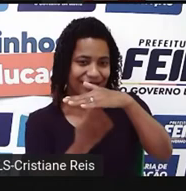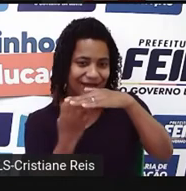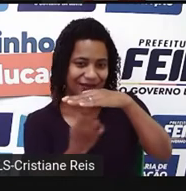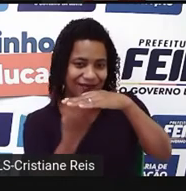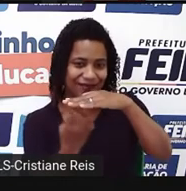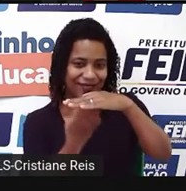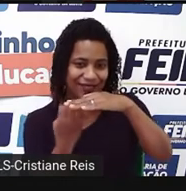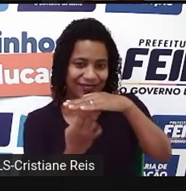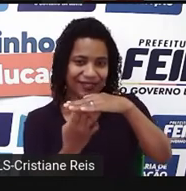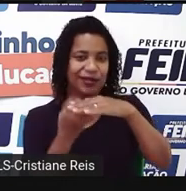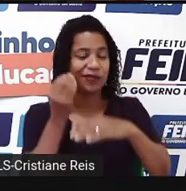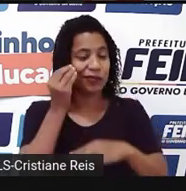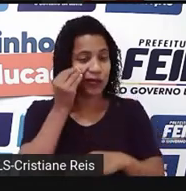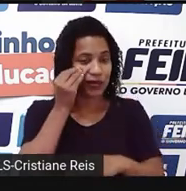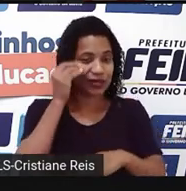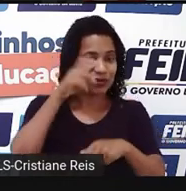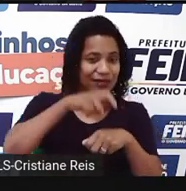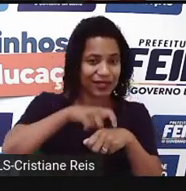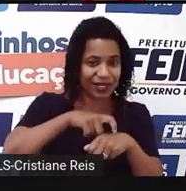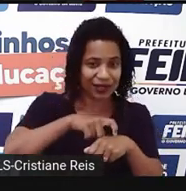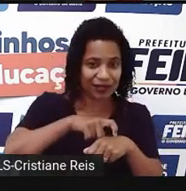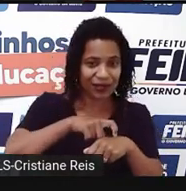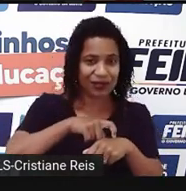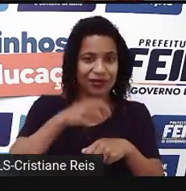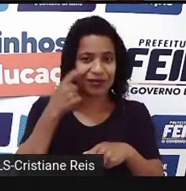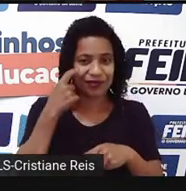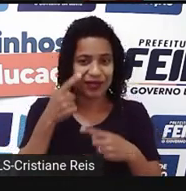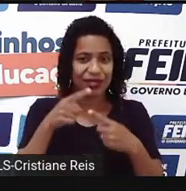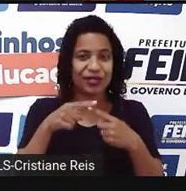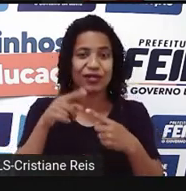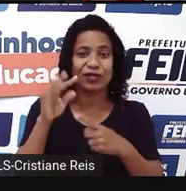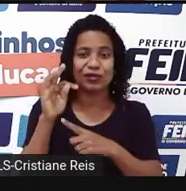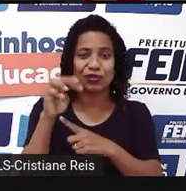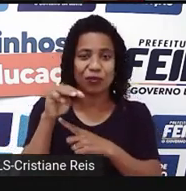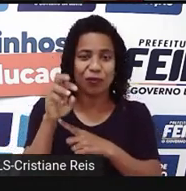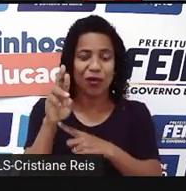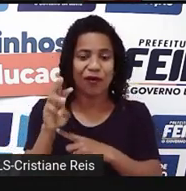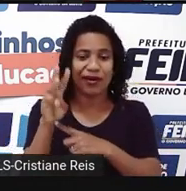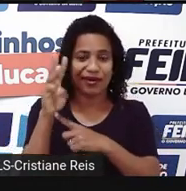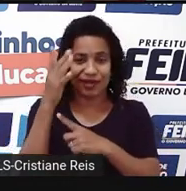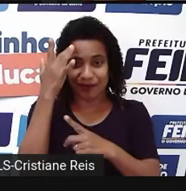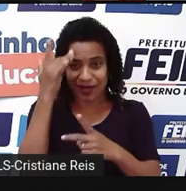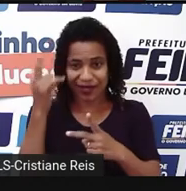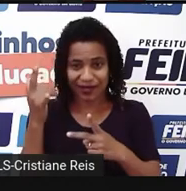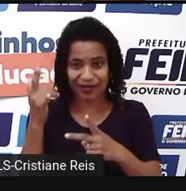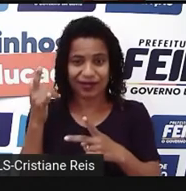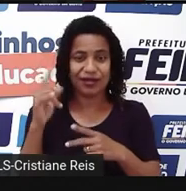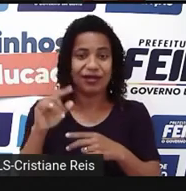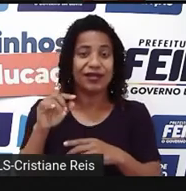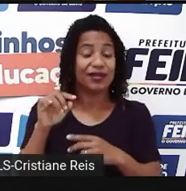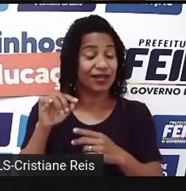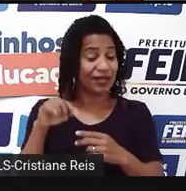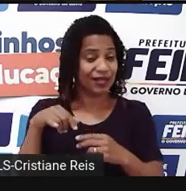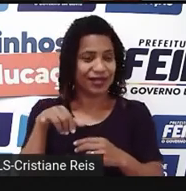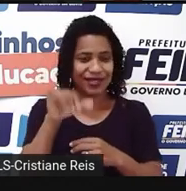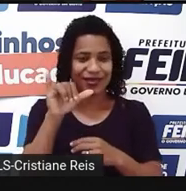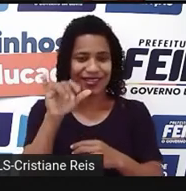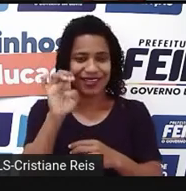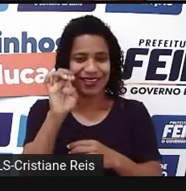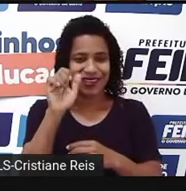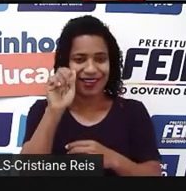expressões de ter. Tomorrow, amanhã. Next year, próximo ano. Ok, students?